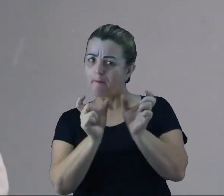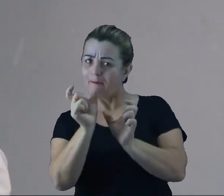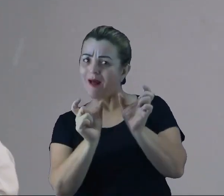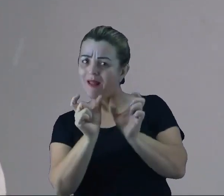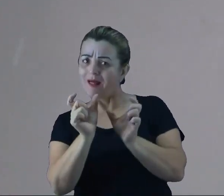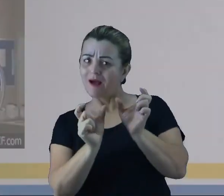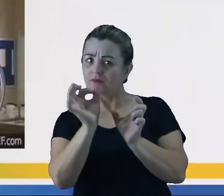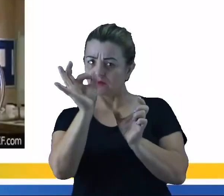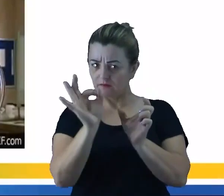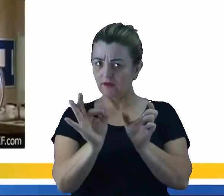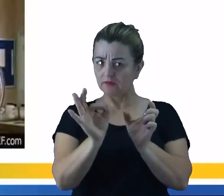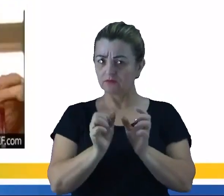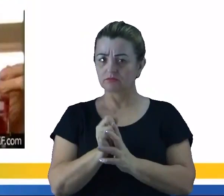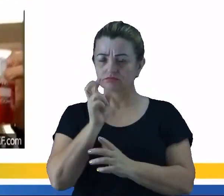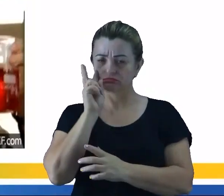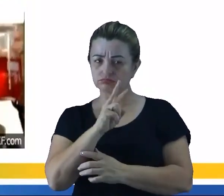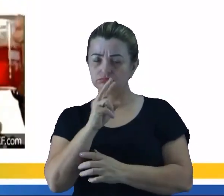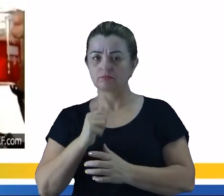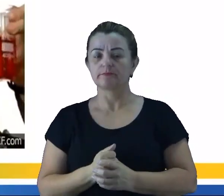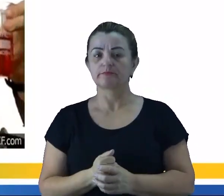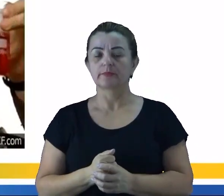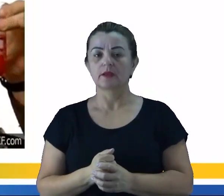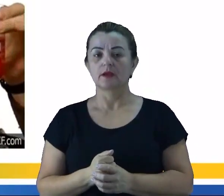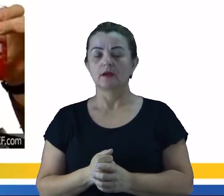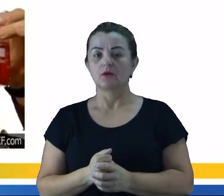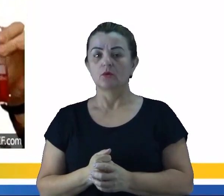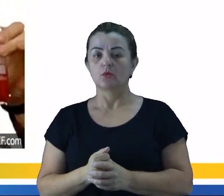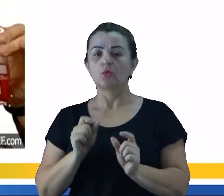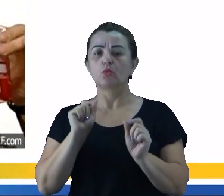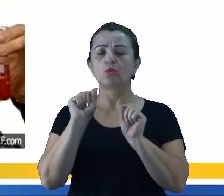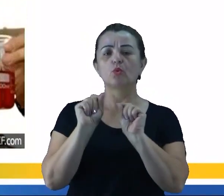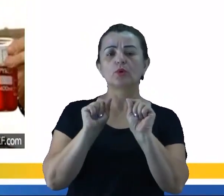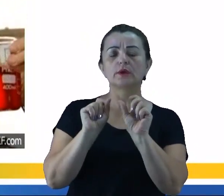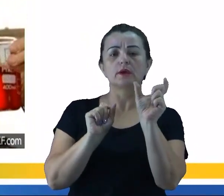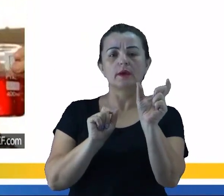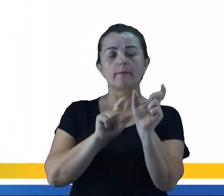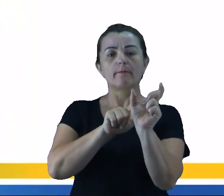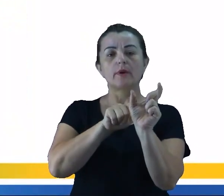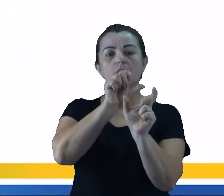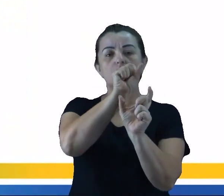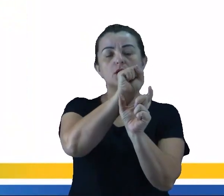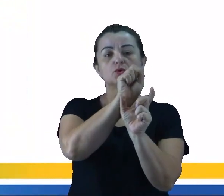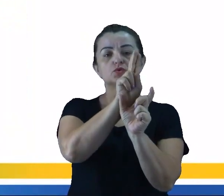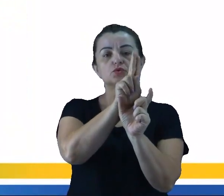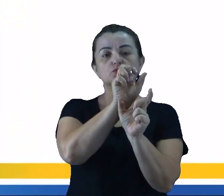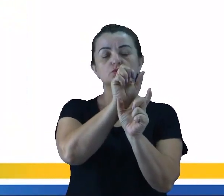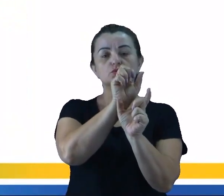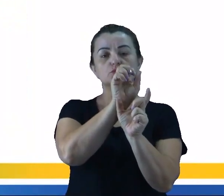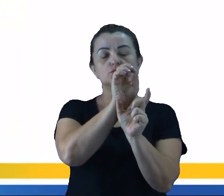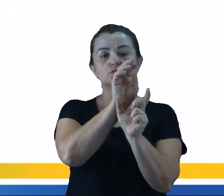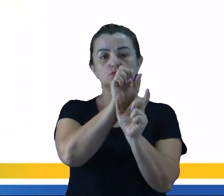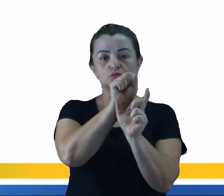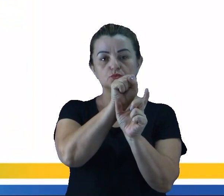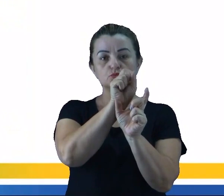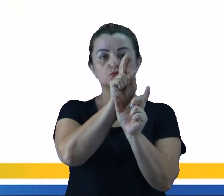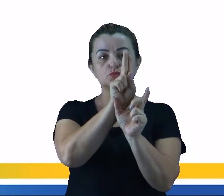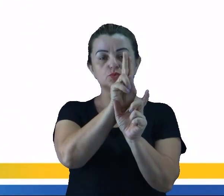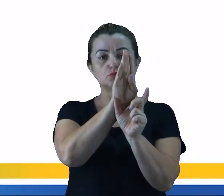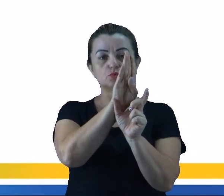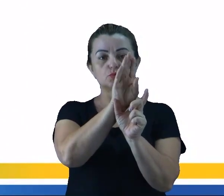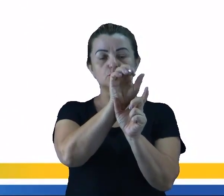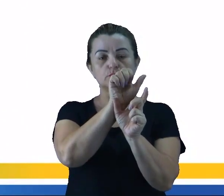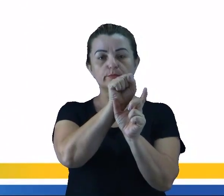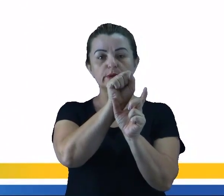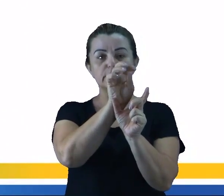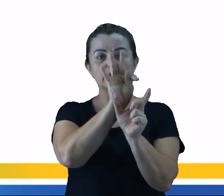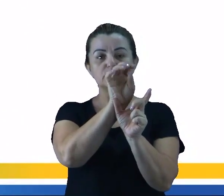Vamos ver. Então vamos falar o que é uma substância. A substância é o que? Ela